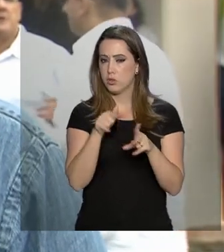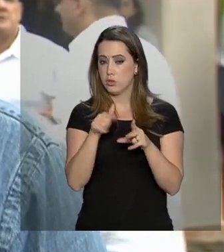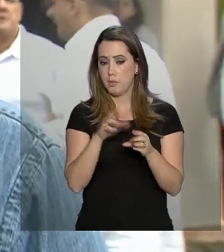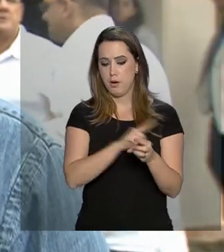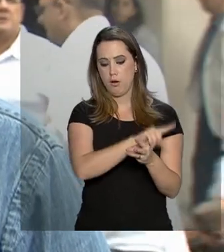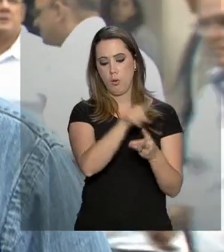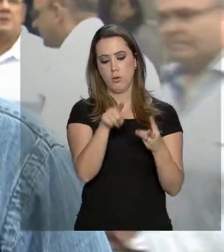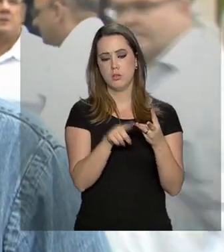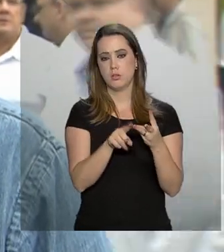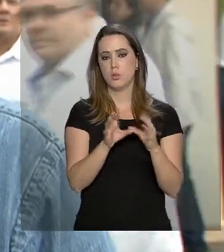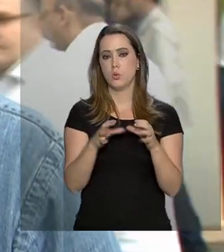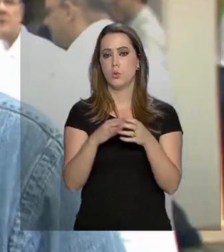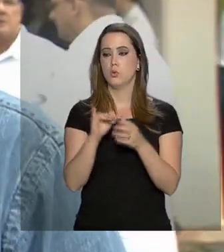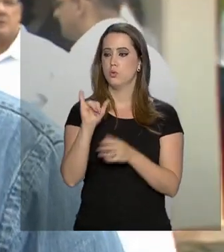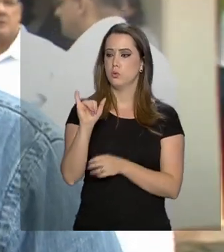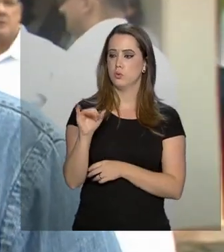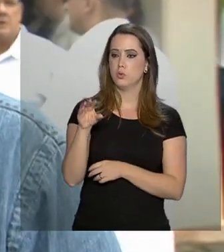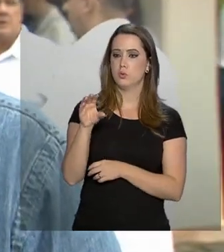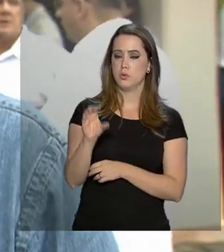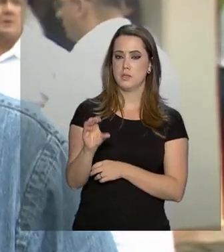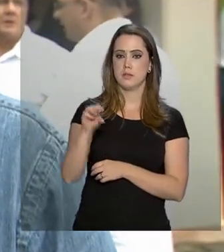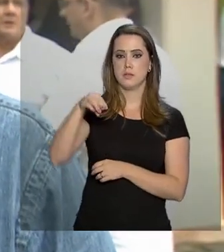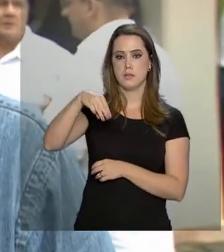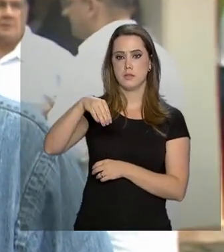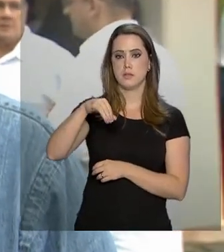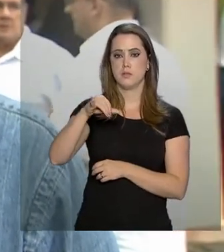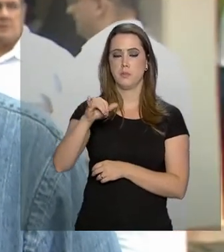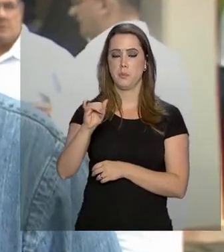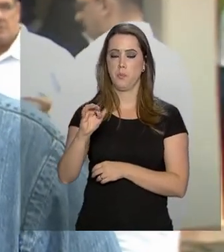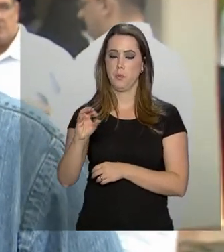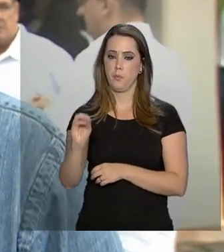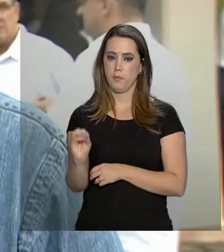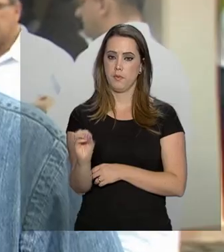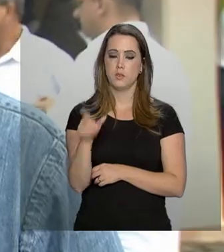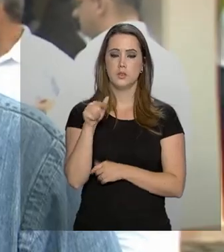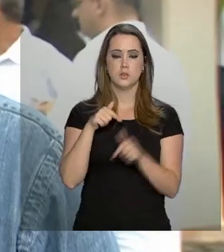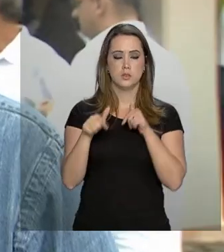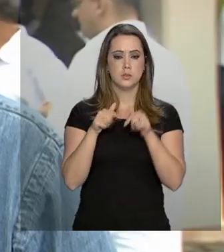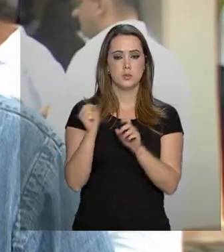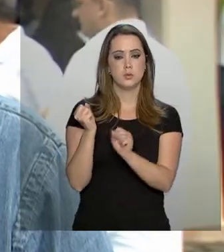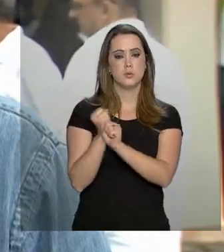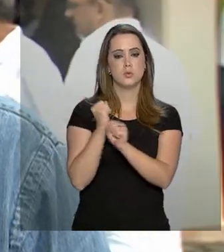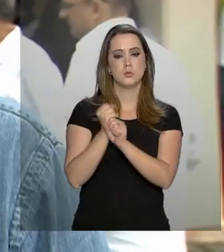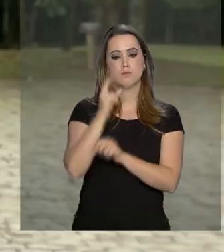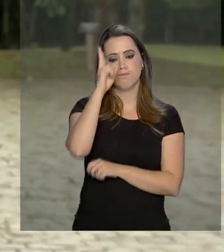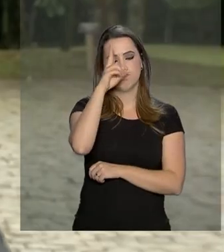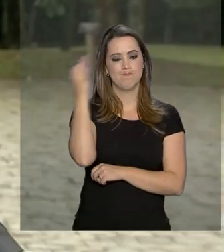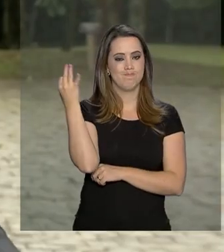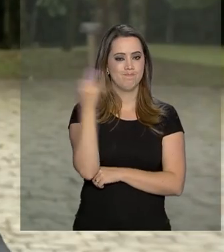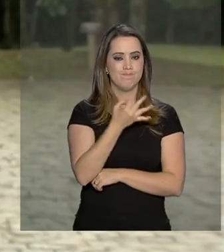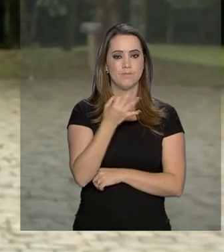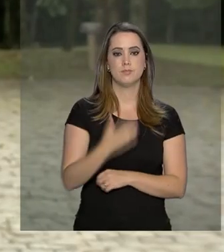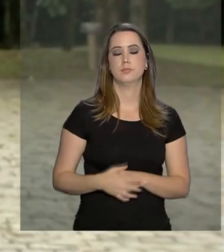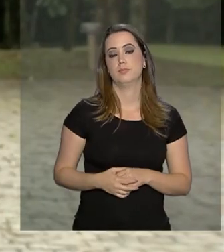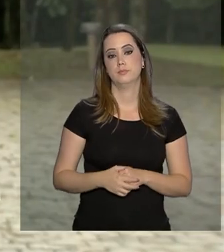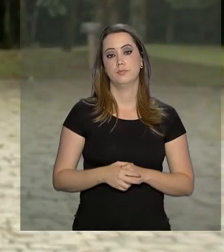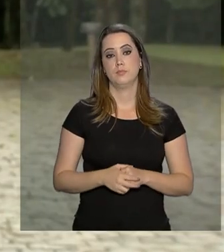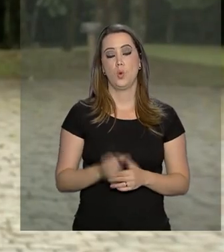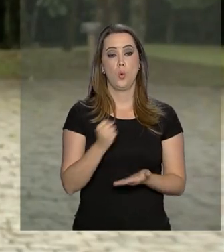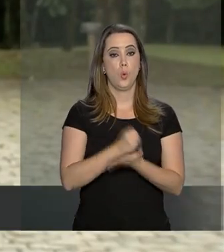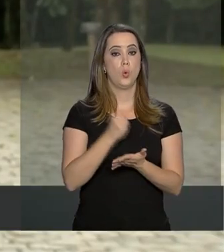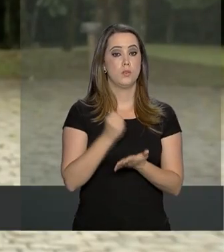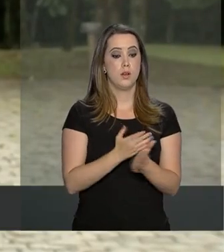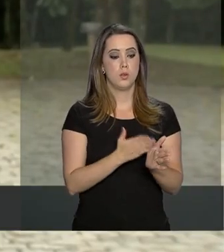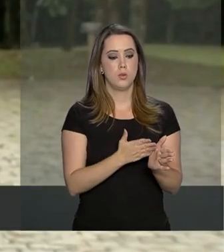ICMB, que é um time muito qualificado, o time do Parque Nacional do Itatiaia também, construiu uma história de sucesso. O contrato de concessão tem a